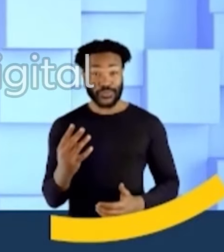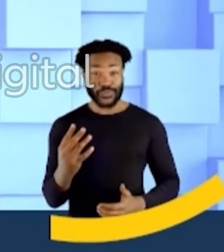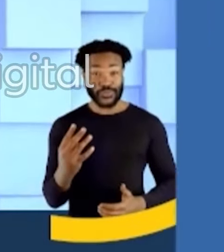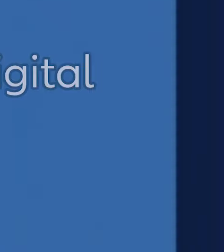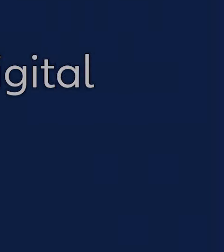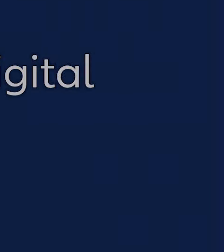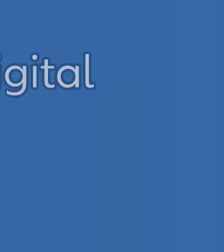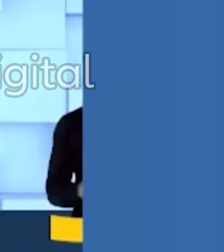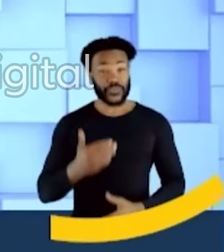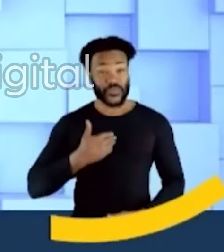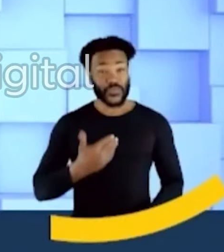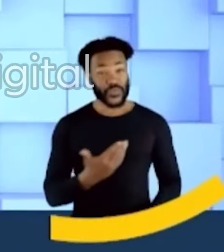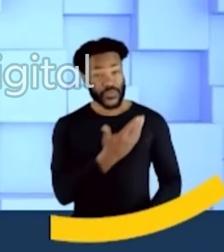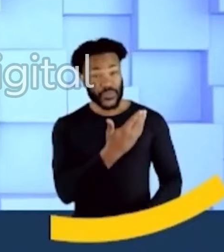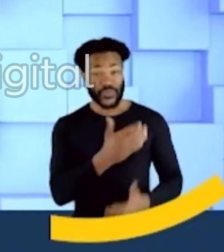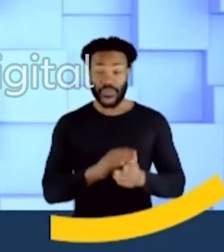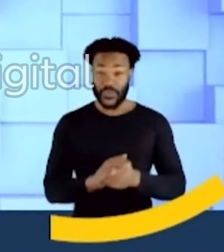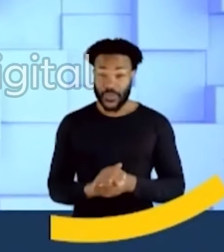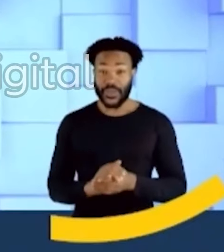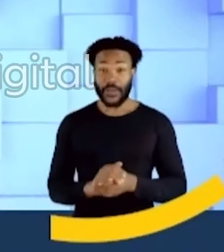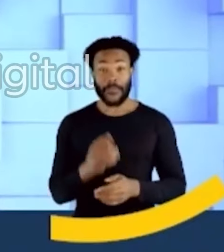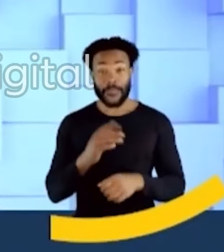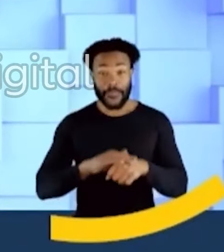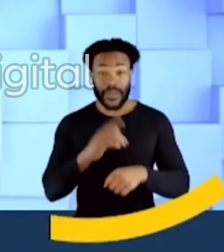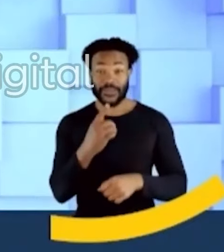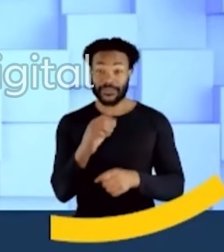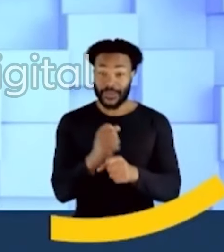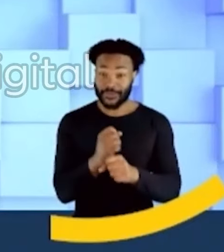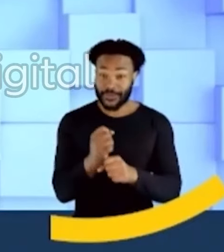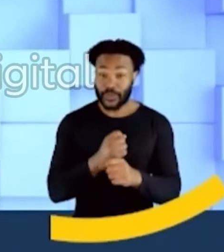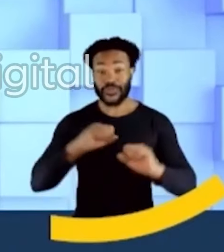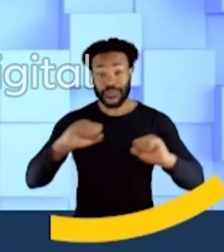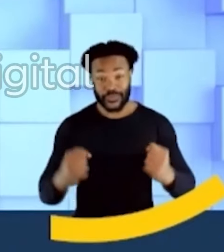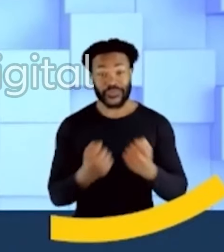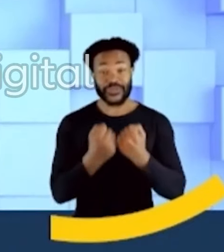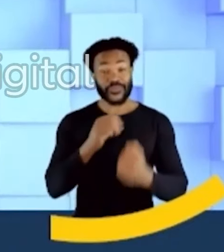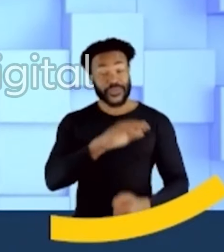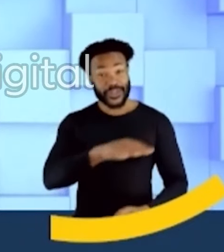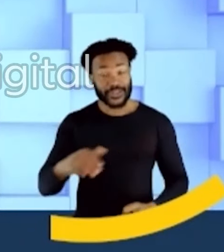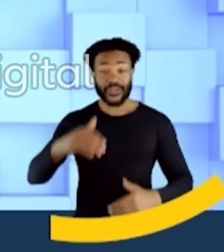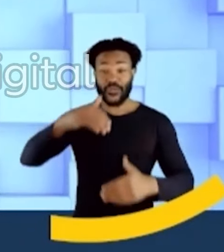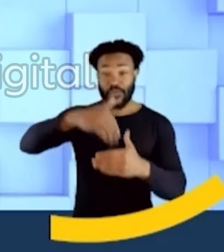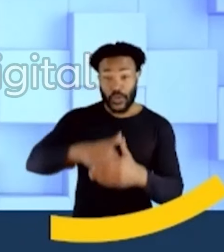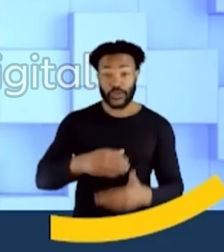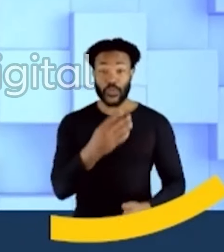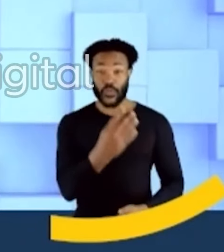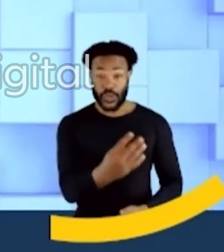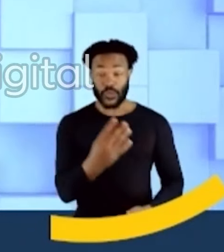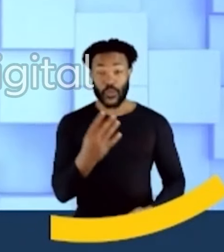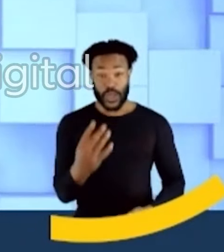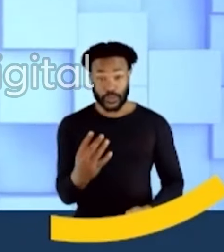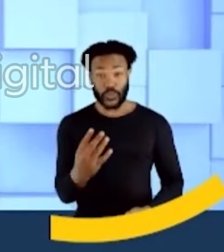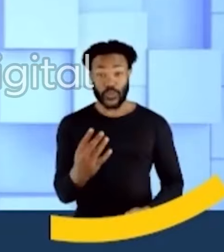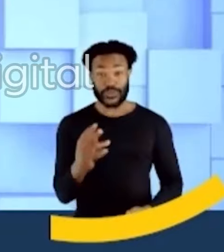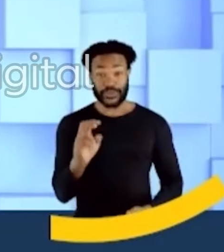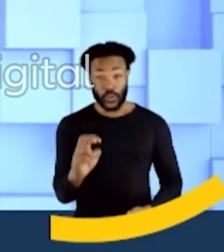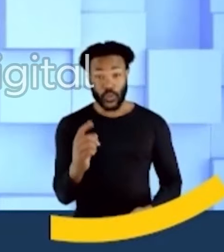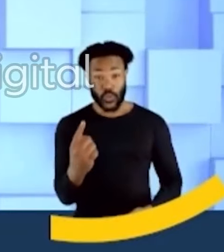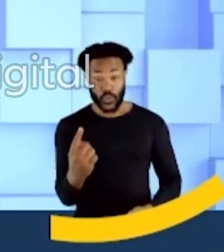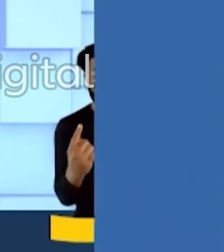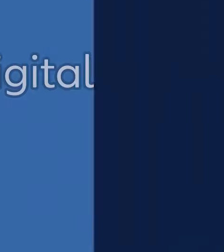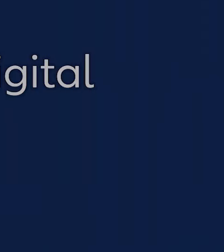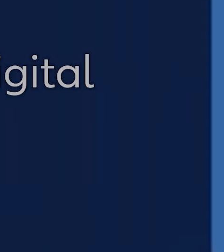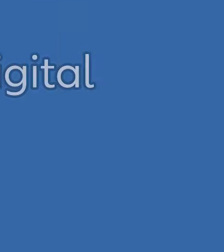-44. Eu sou o alemão do Conselho, há mais de 10 anos, em defesa das crianças. Vote 4-4-4